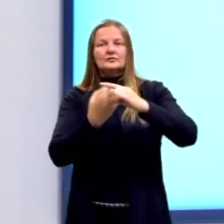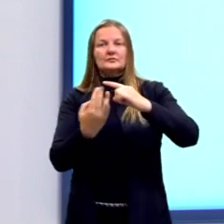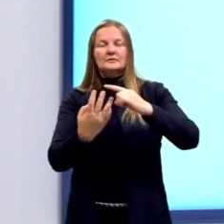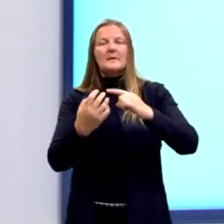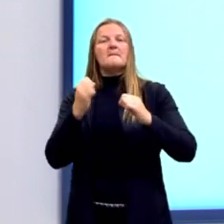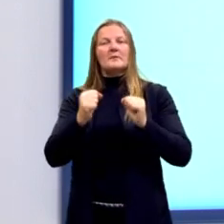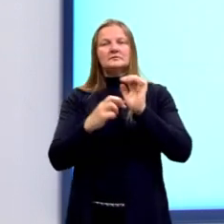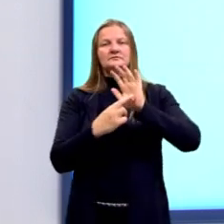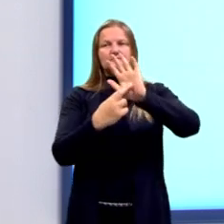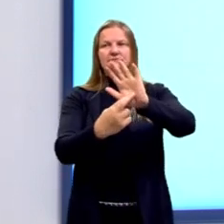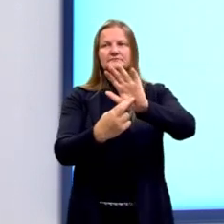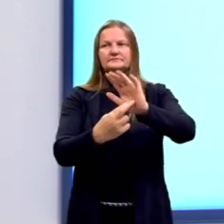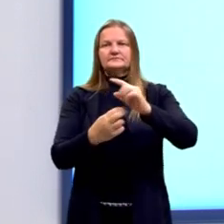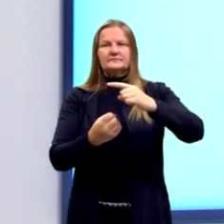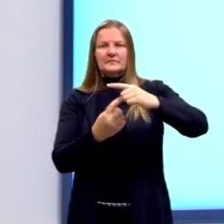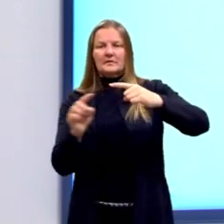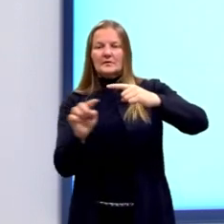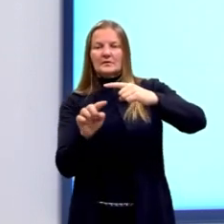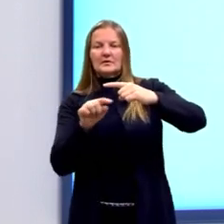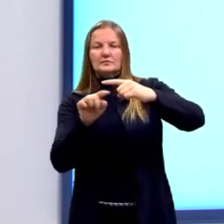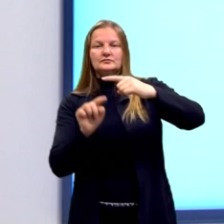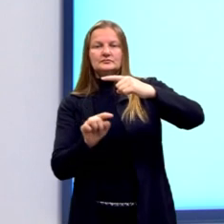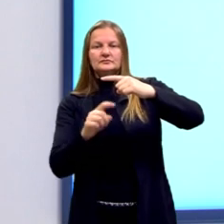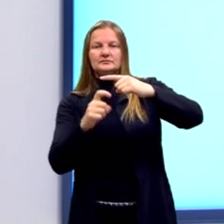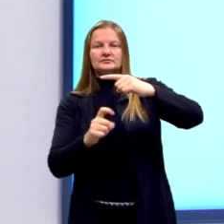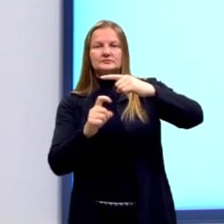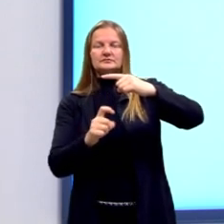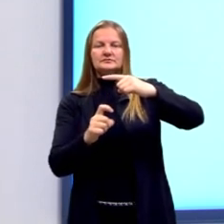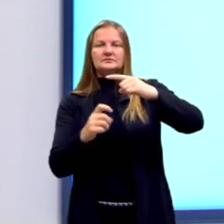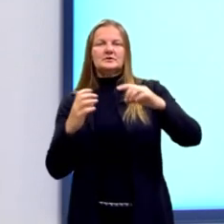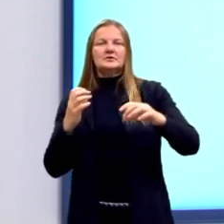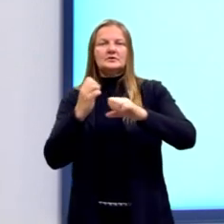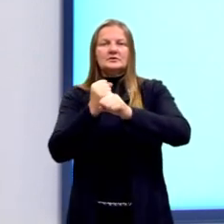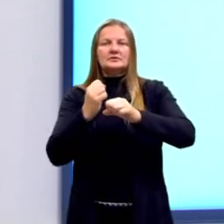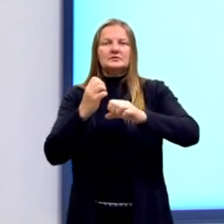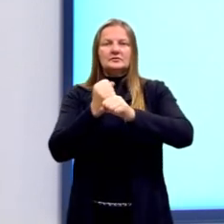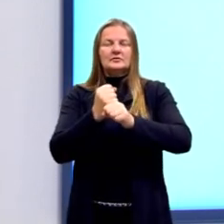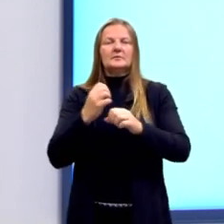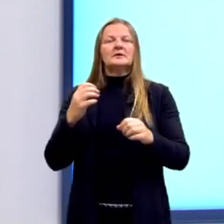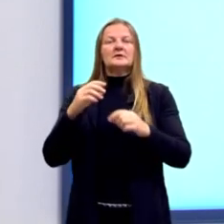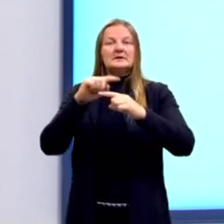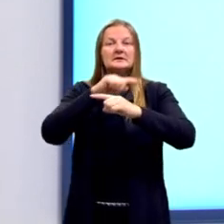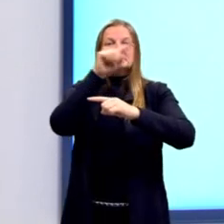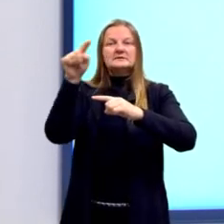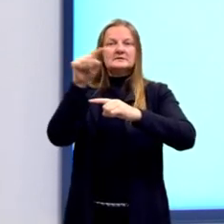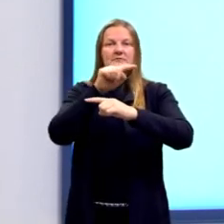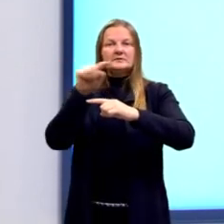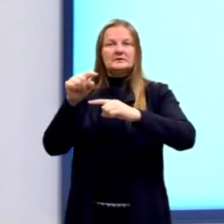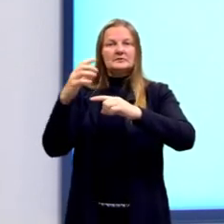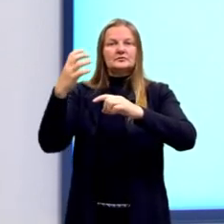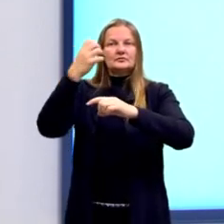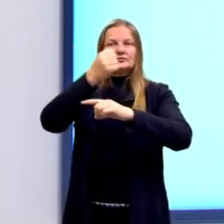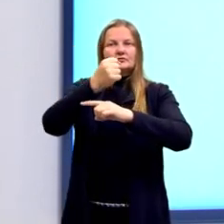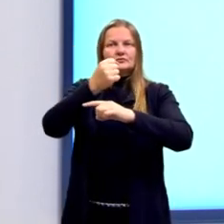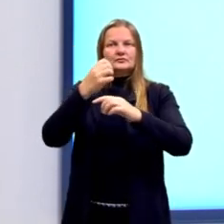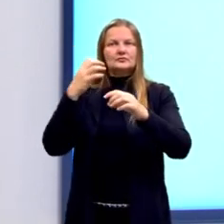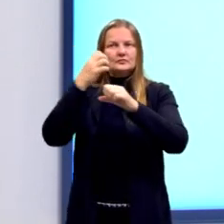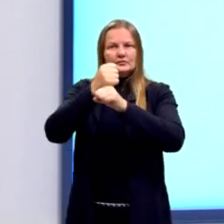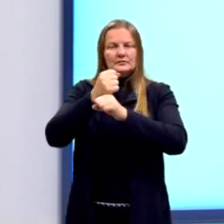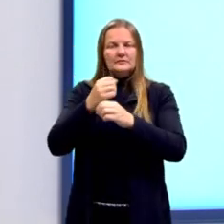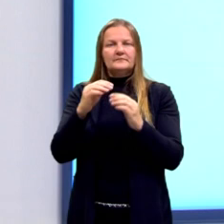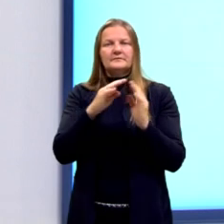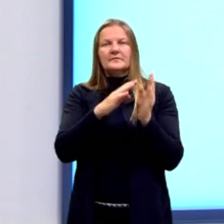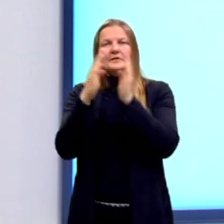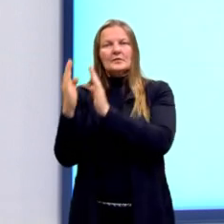tá? Nosso denominador permanece X e somamos os numeradores. No outro lado da igualdade,